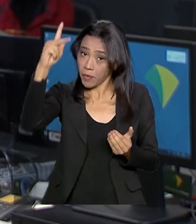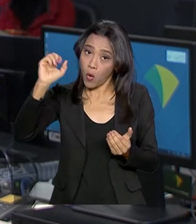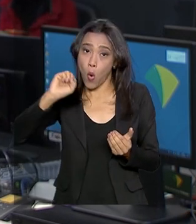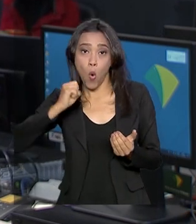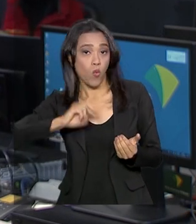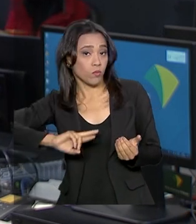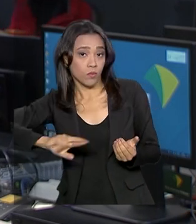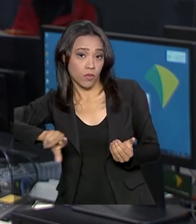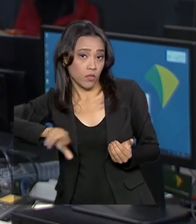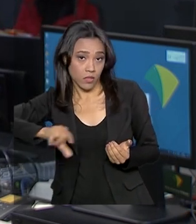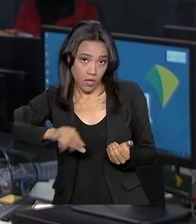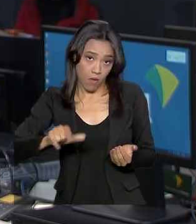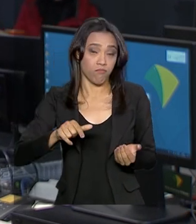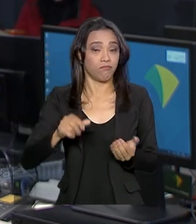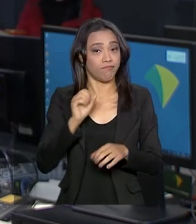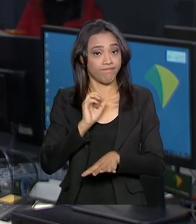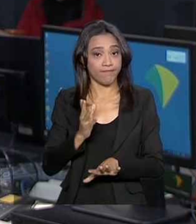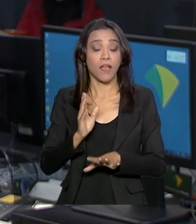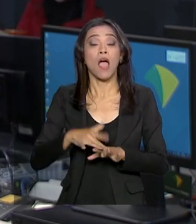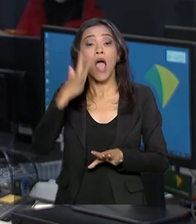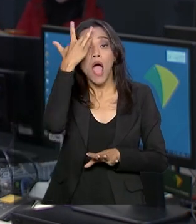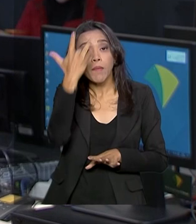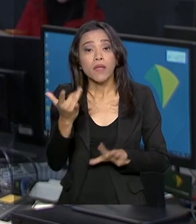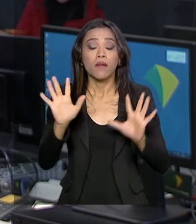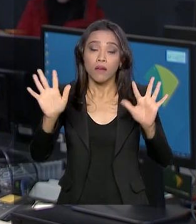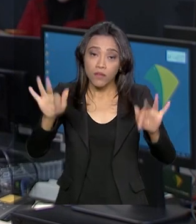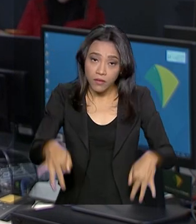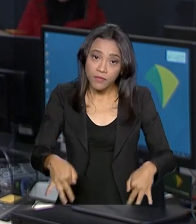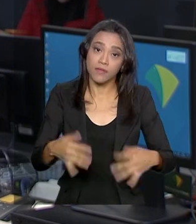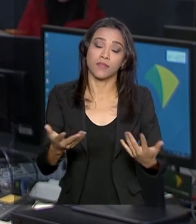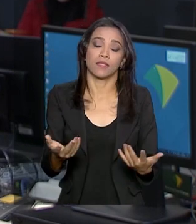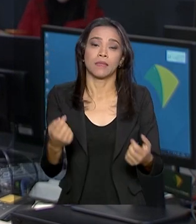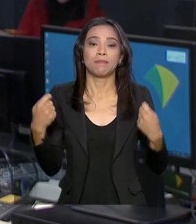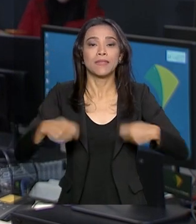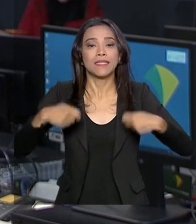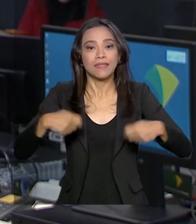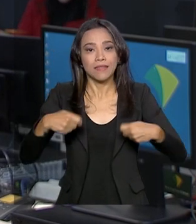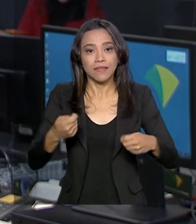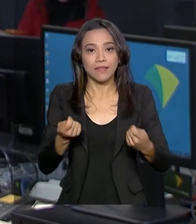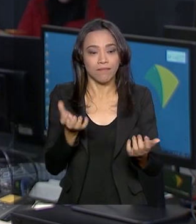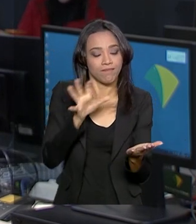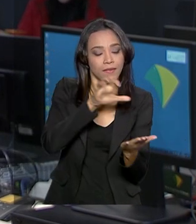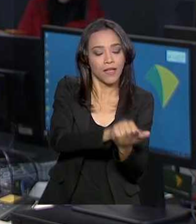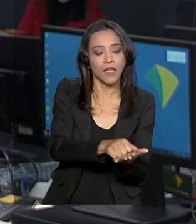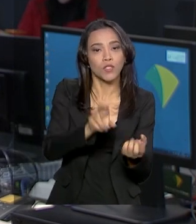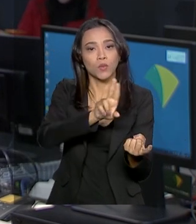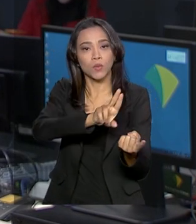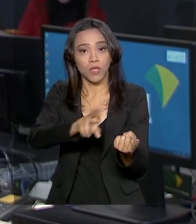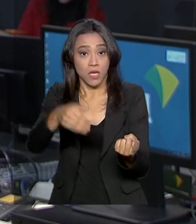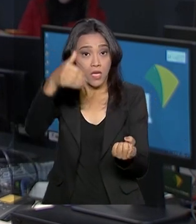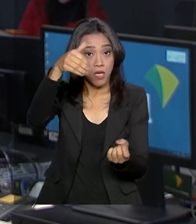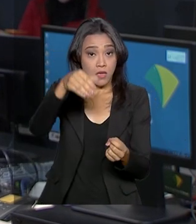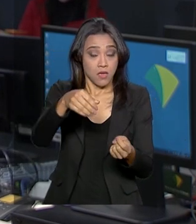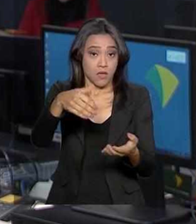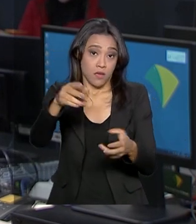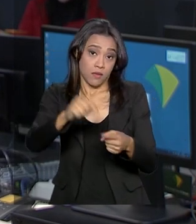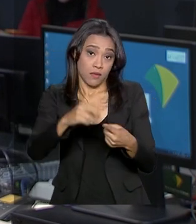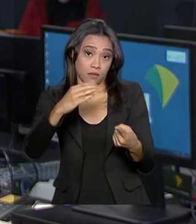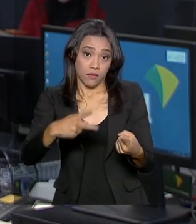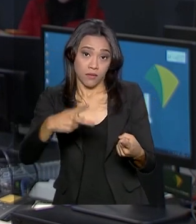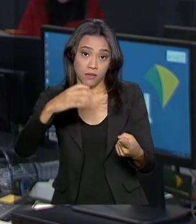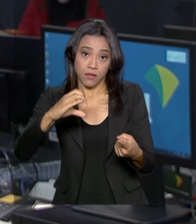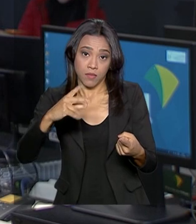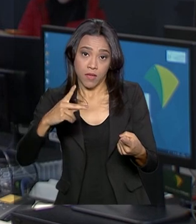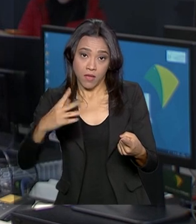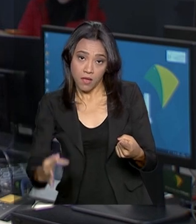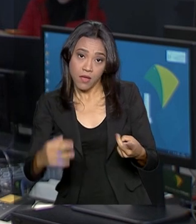etapa de sugestões, que se encerra amanhã, é preciso criar um cadastro com e-mail e CPF na plataforma da consulta pública.